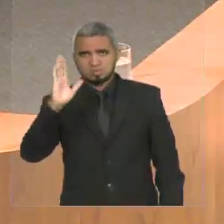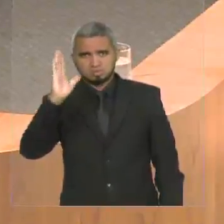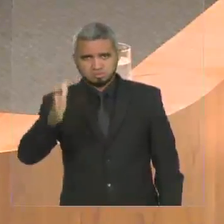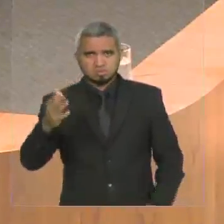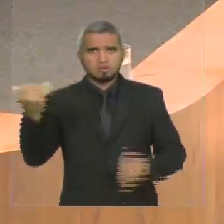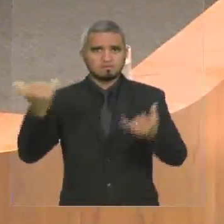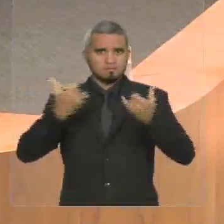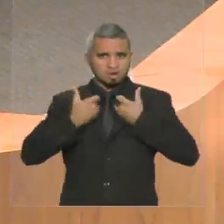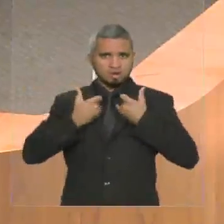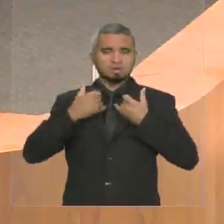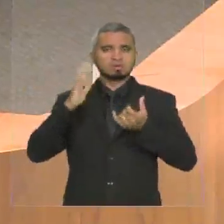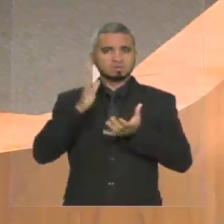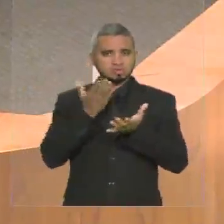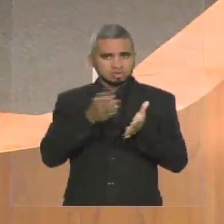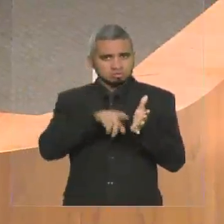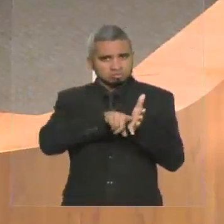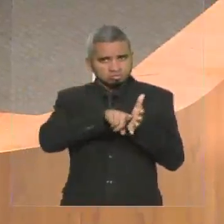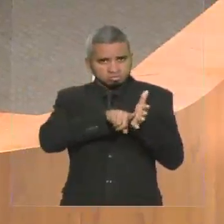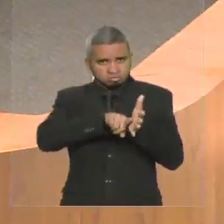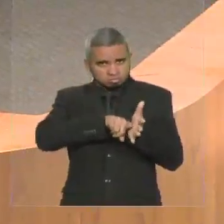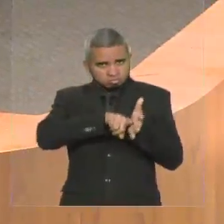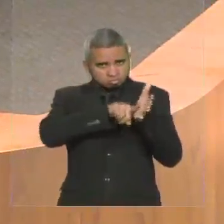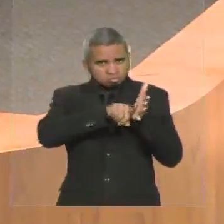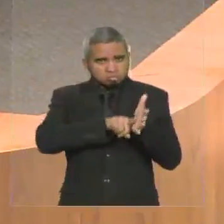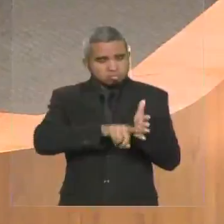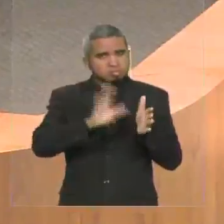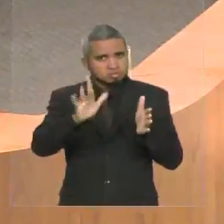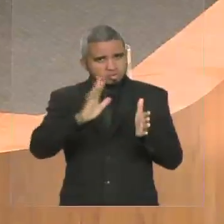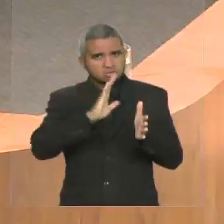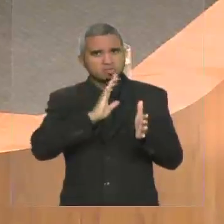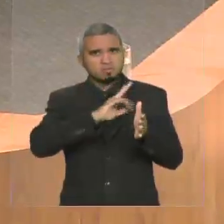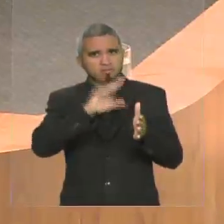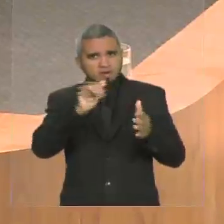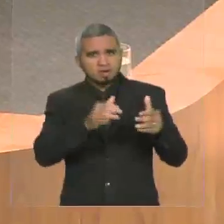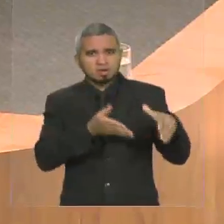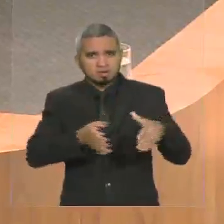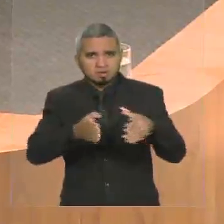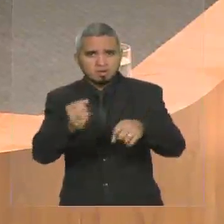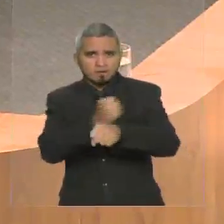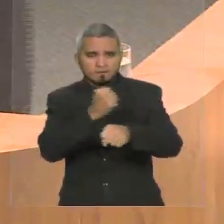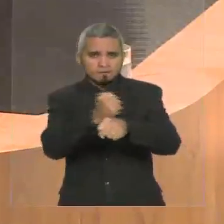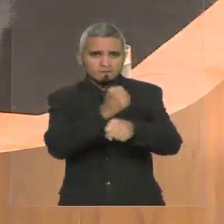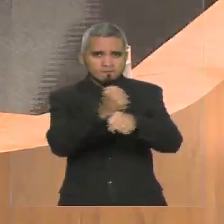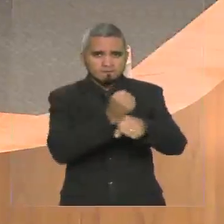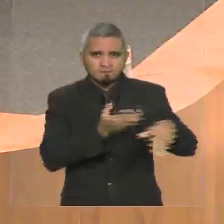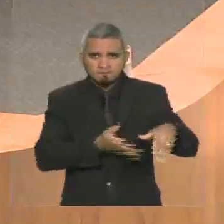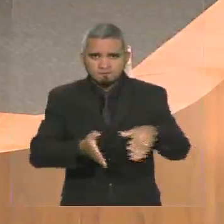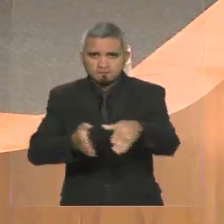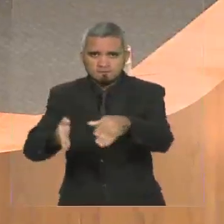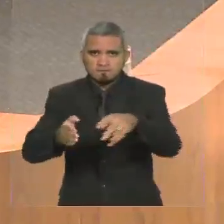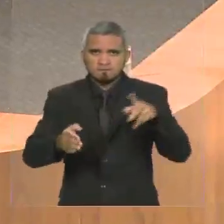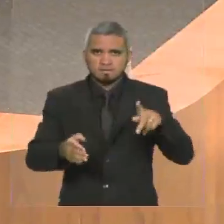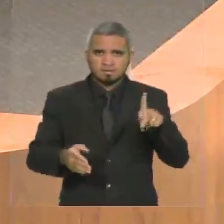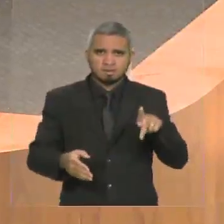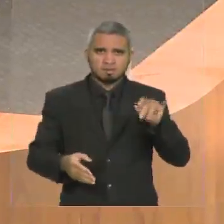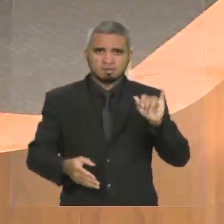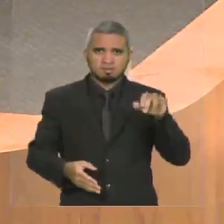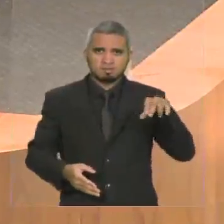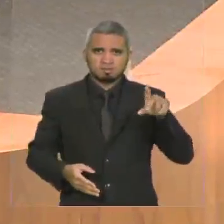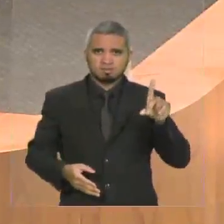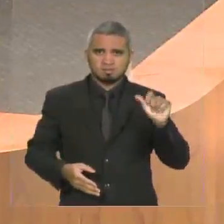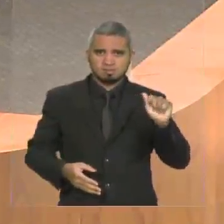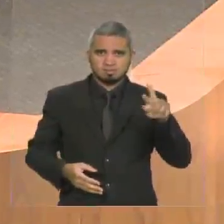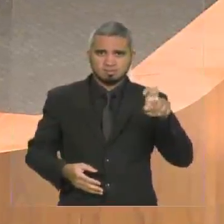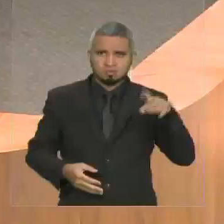Pindaré que vai ser feito a ampliação dessa MA que liga a Santinês e Pindaré. Nós estaremos vigilantes, vamos cobrar